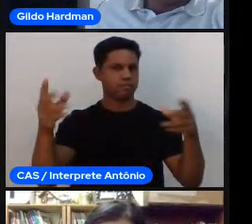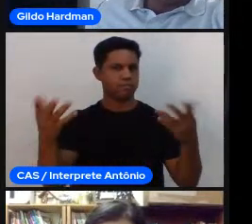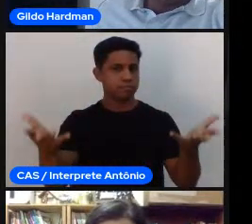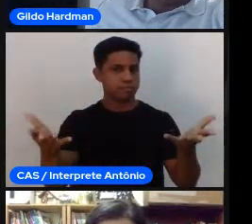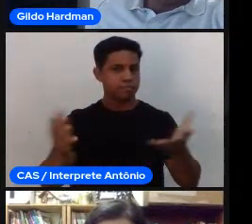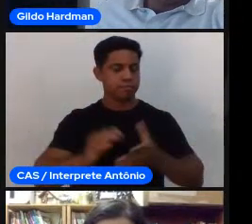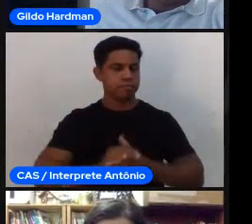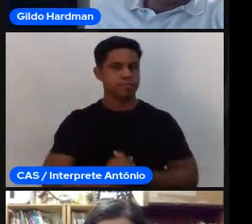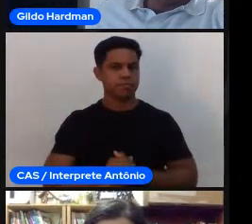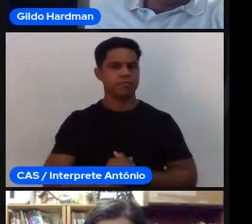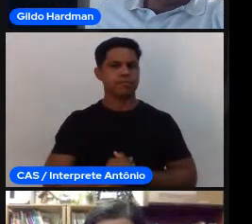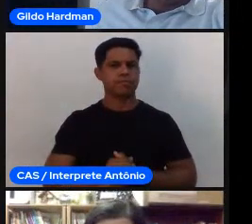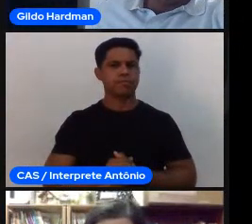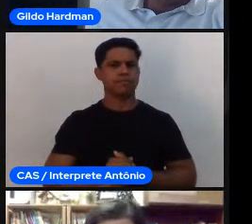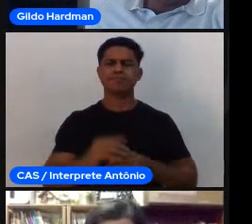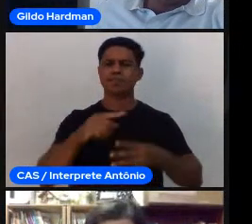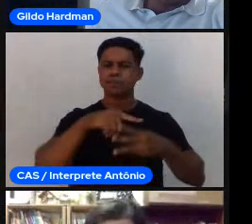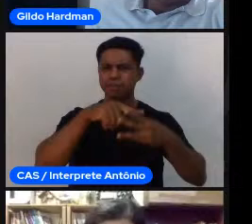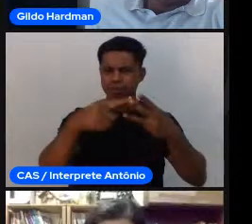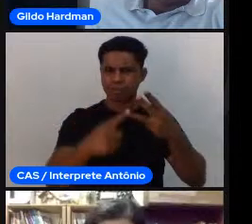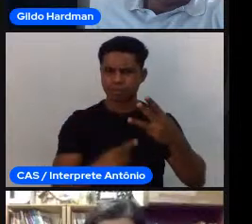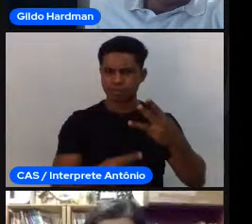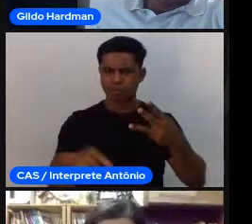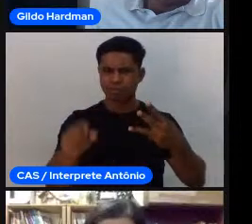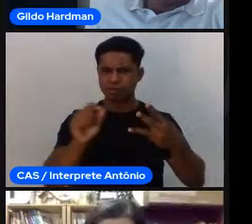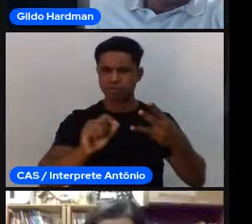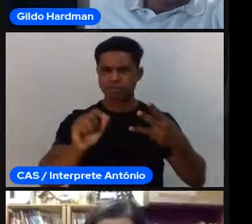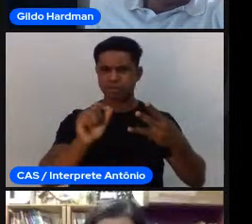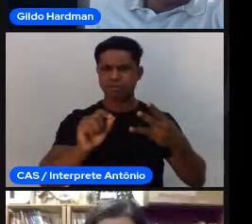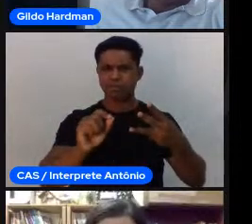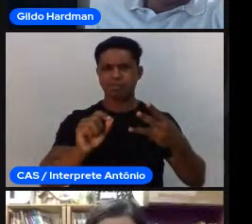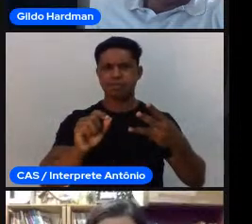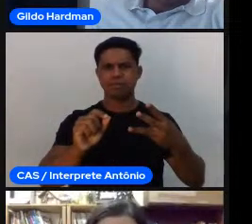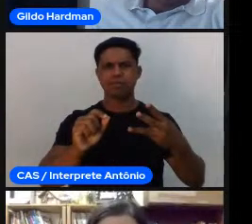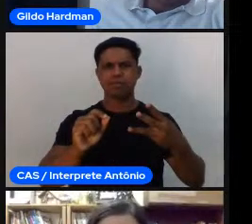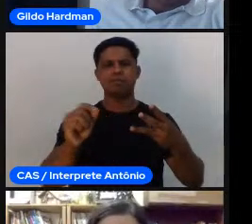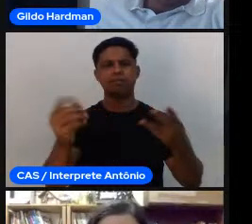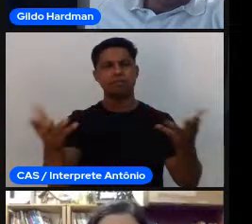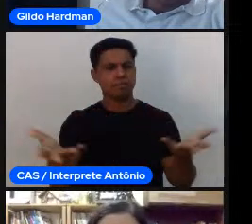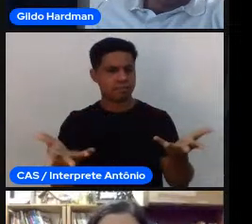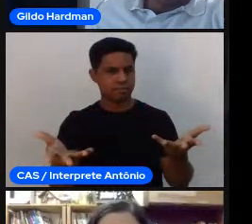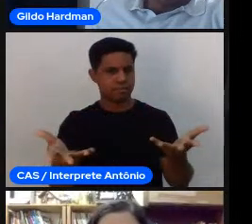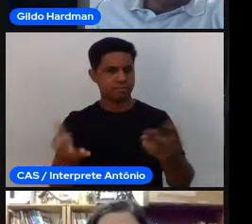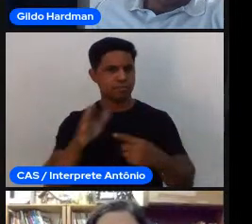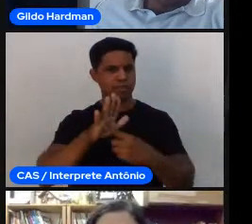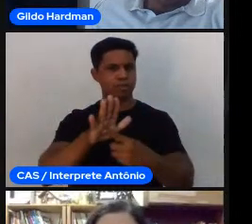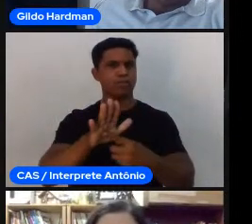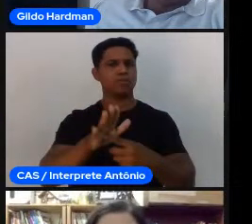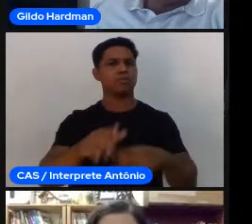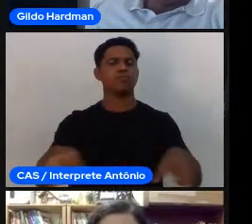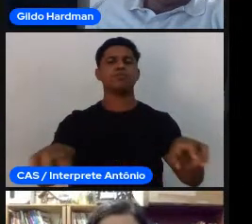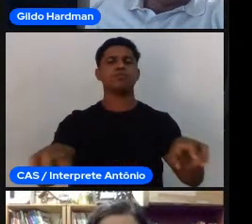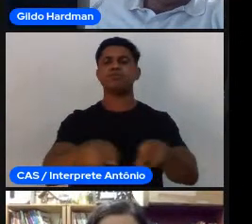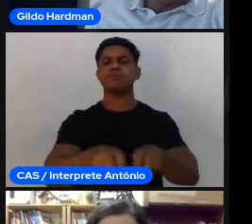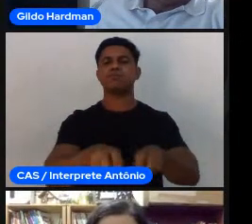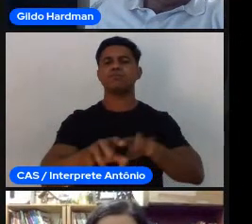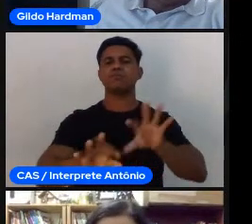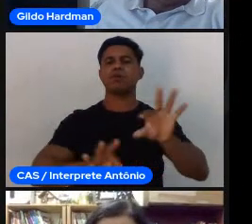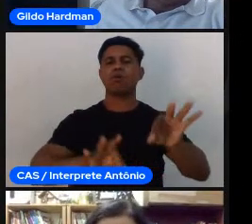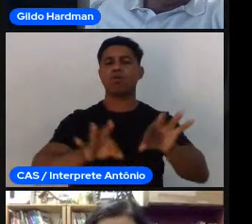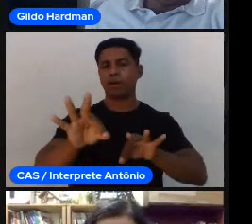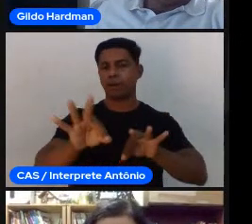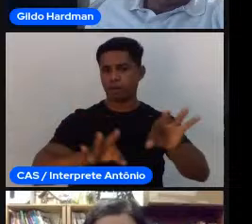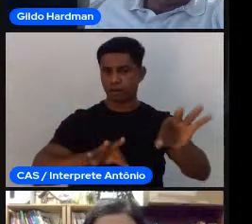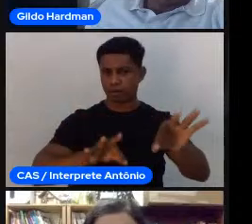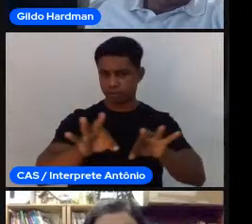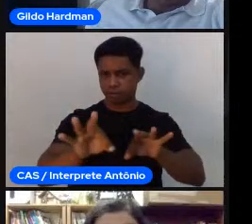considerando esses três referenciais e considerando organizar, sistematizar, aplicar e avaliar, o organizar está relacionado